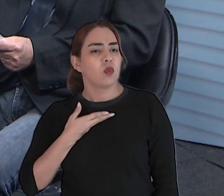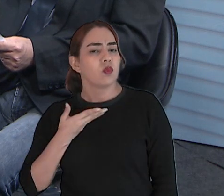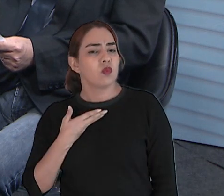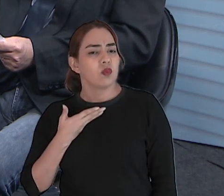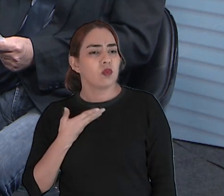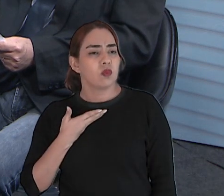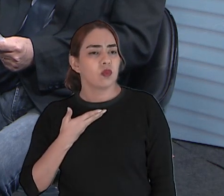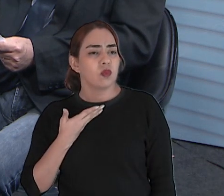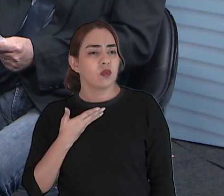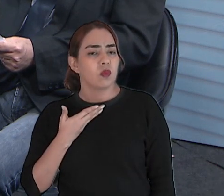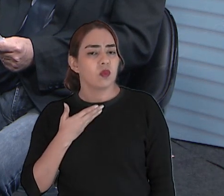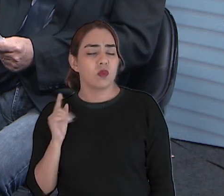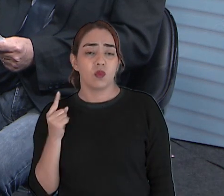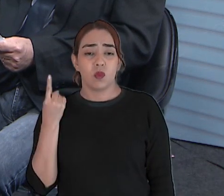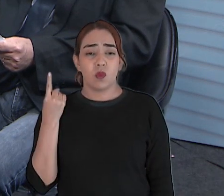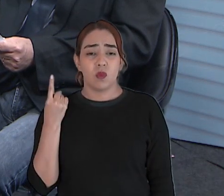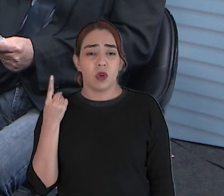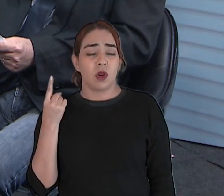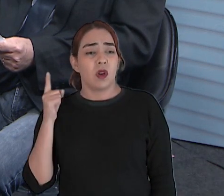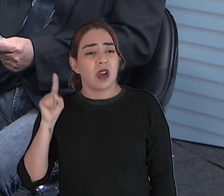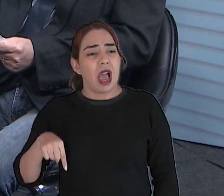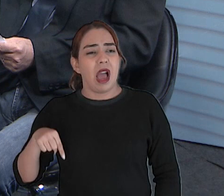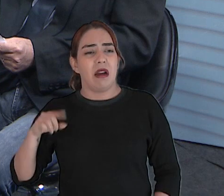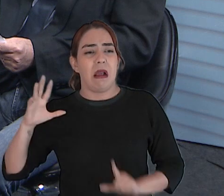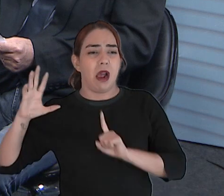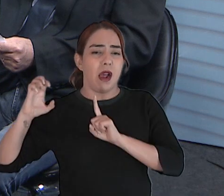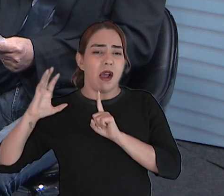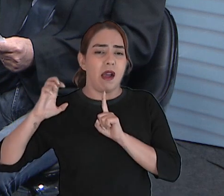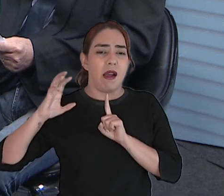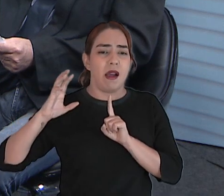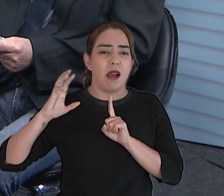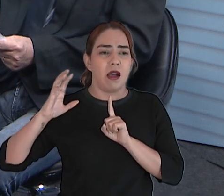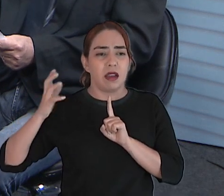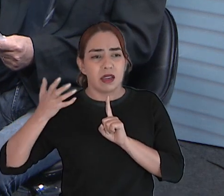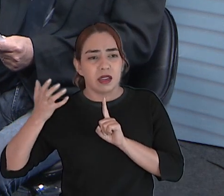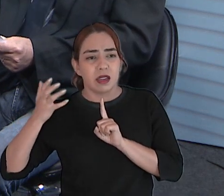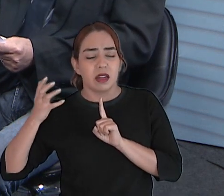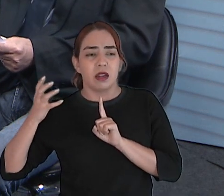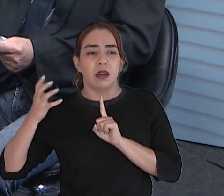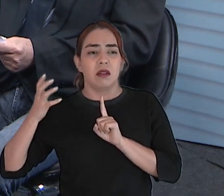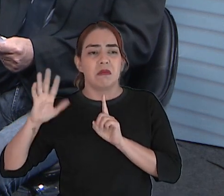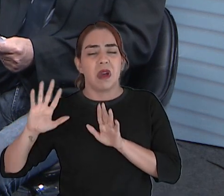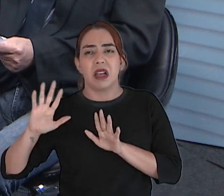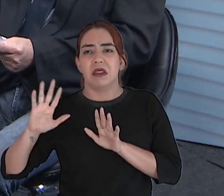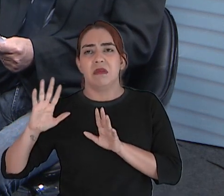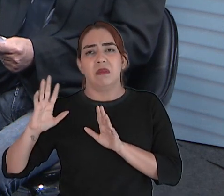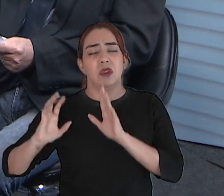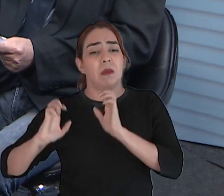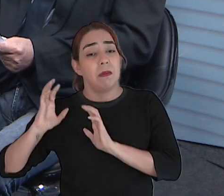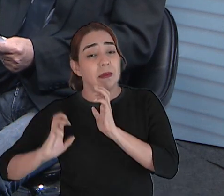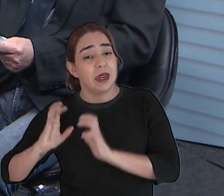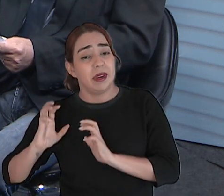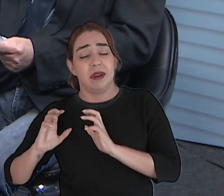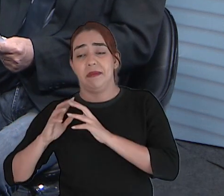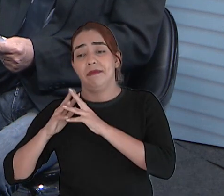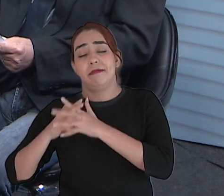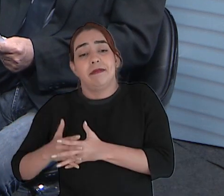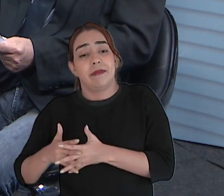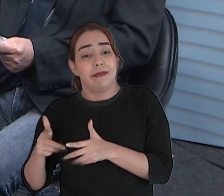fazendo tudo para que eu fosse o escolhido. Mas, no final, houve um pouquinho de